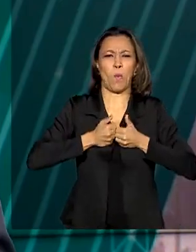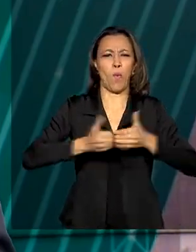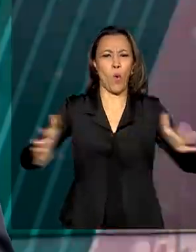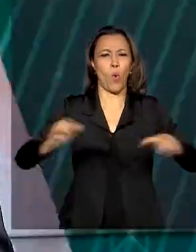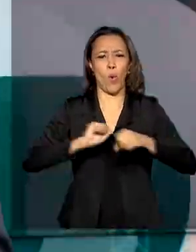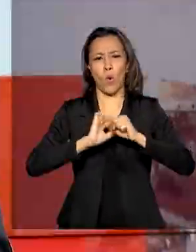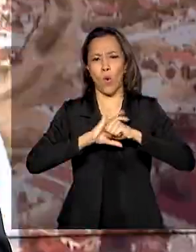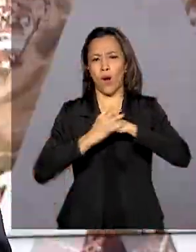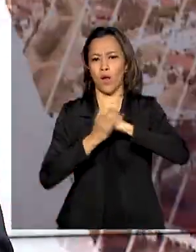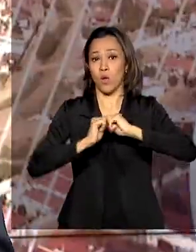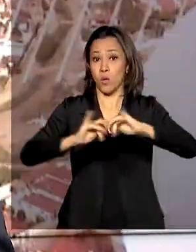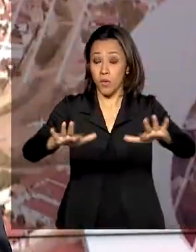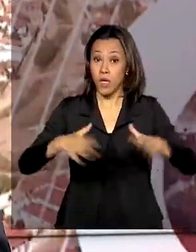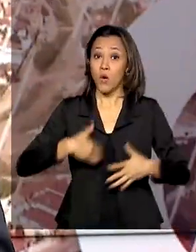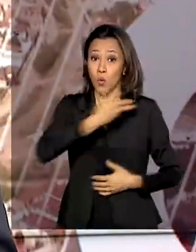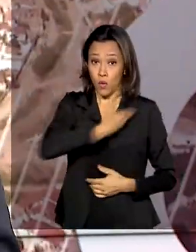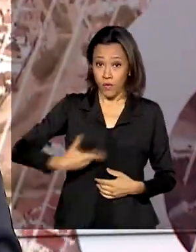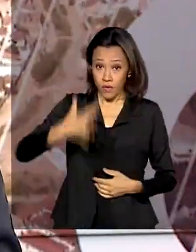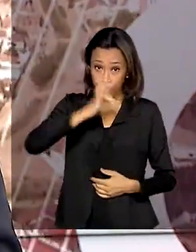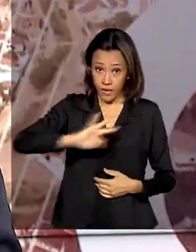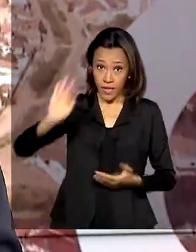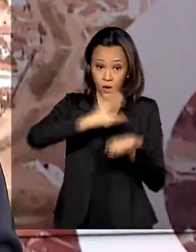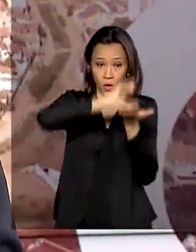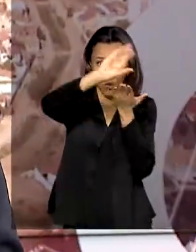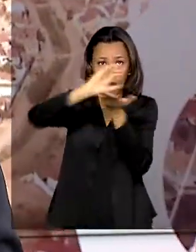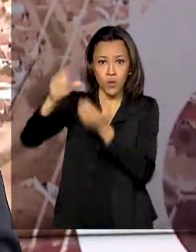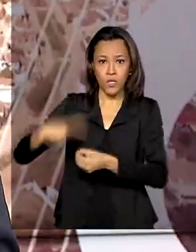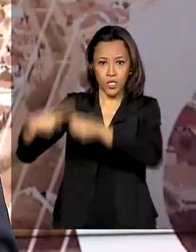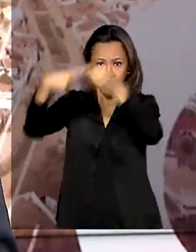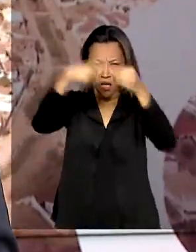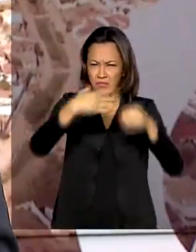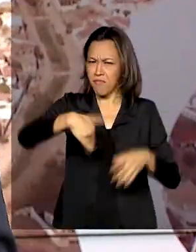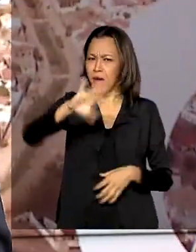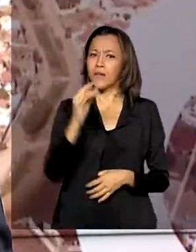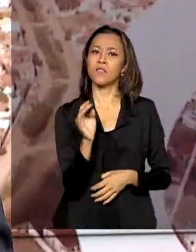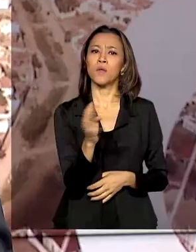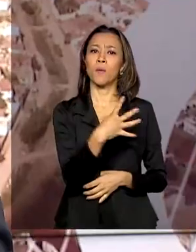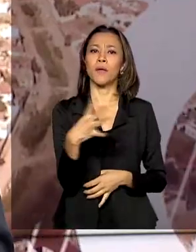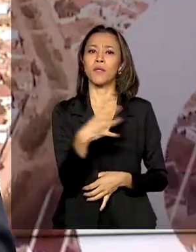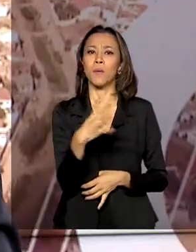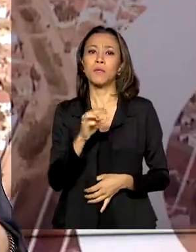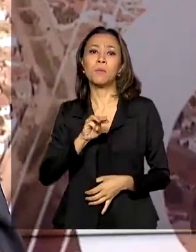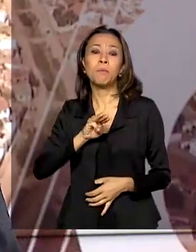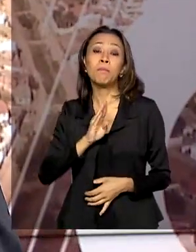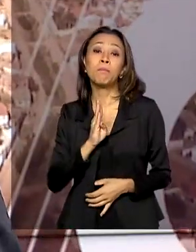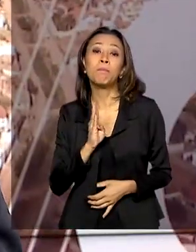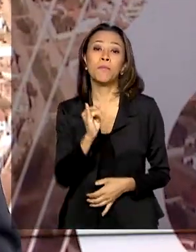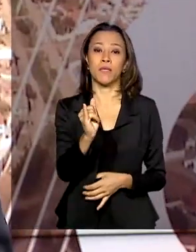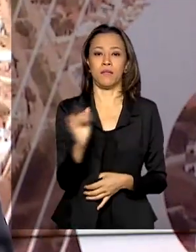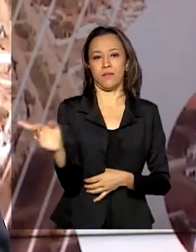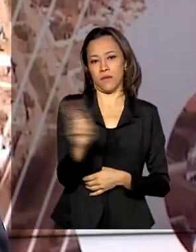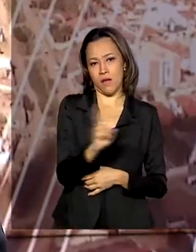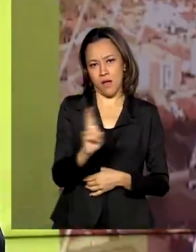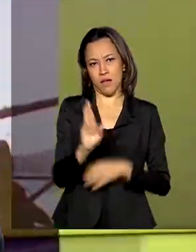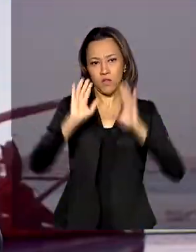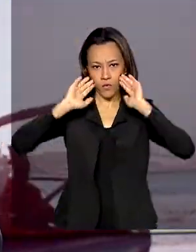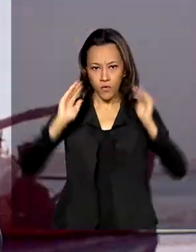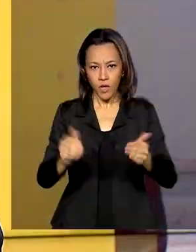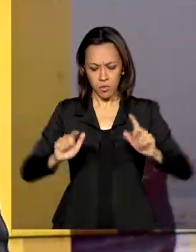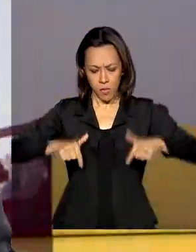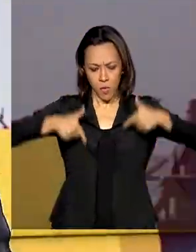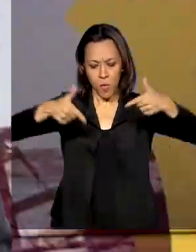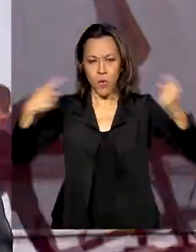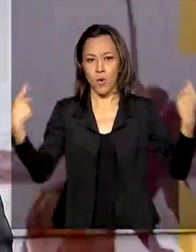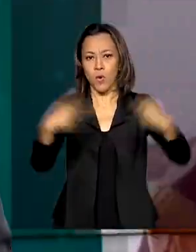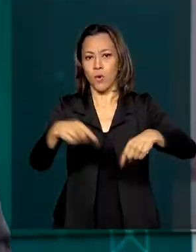federal repassou a estados e municípios mais de 44 bilhões de reais exclusivamente para o combate